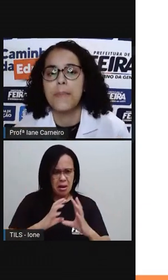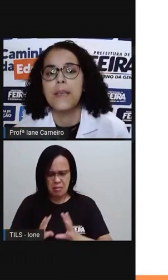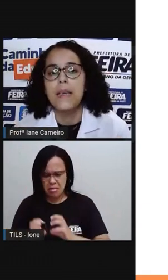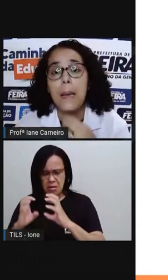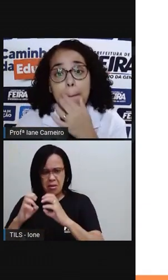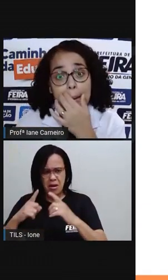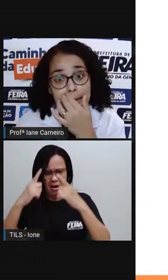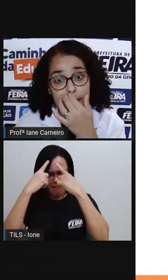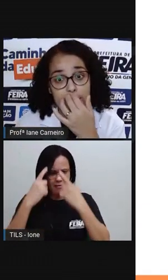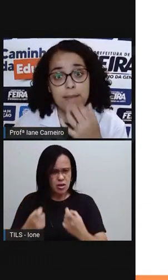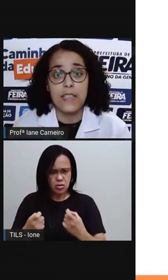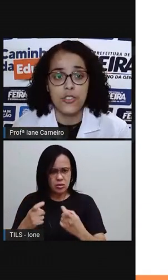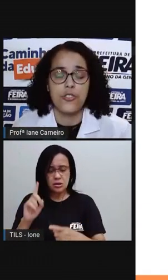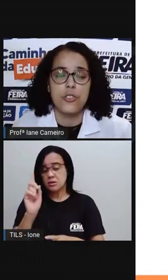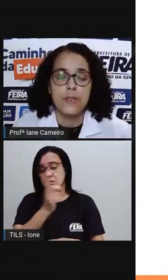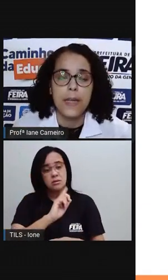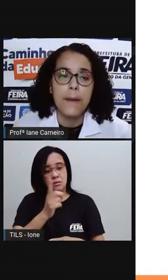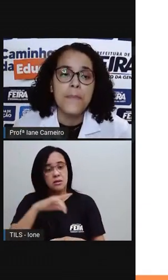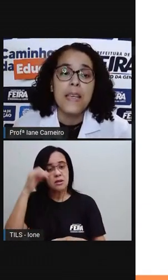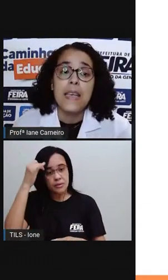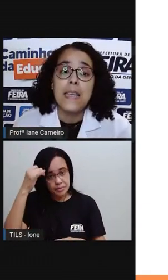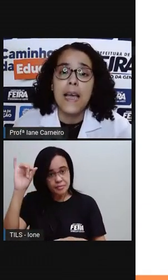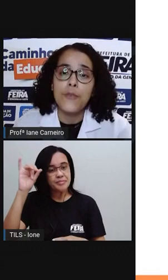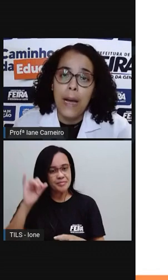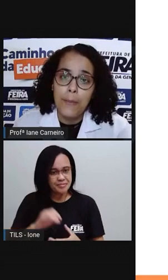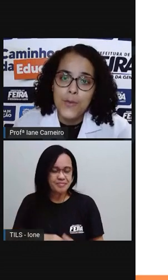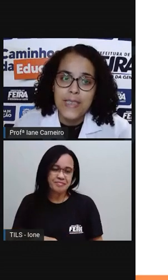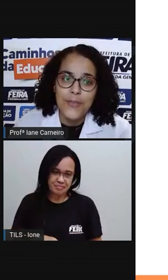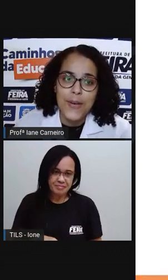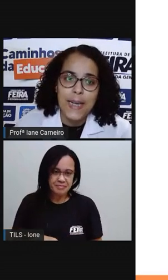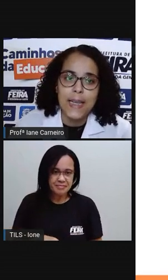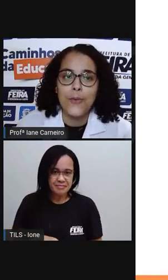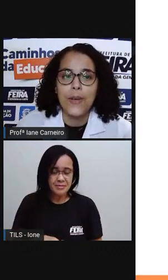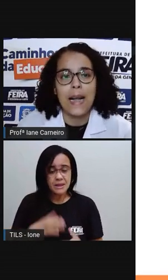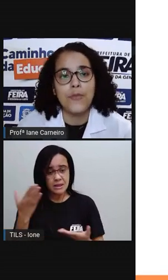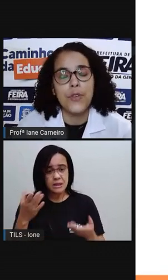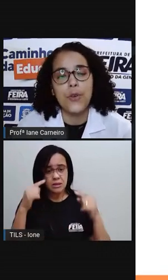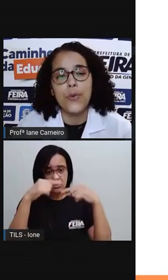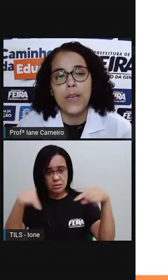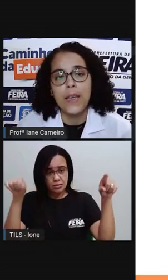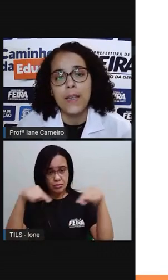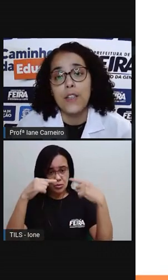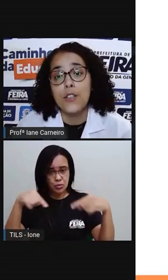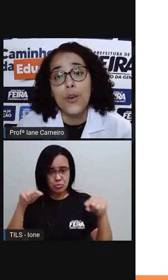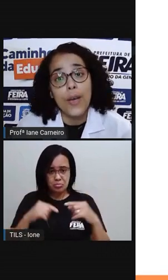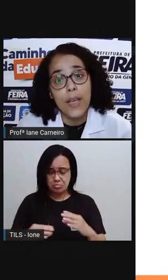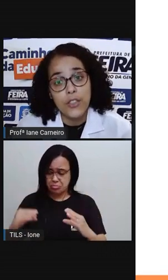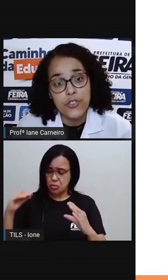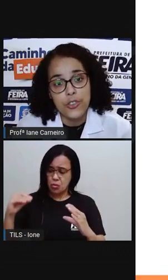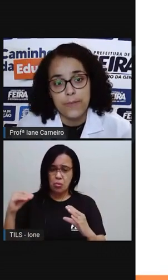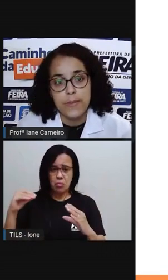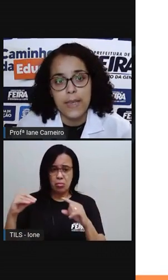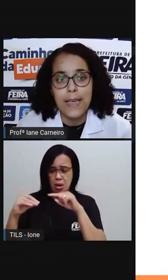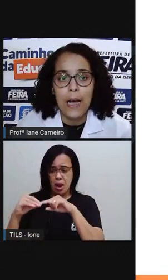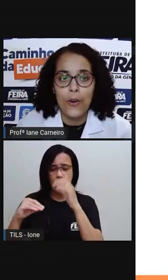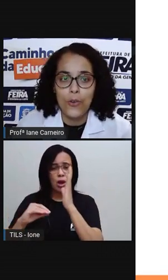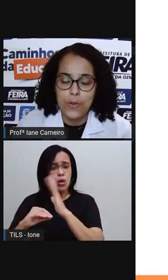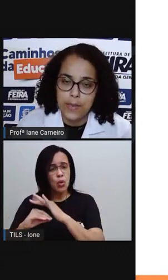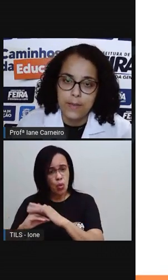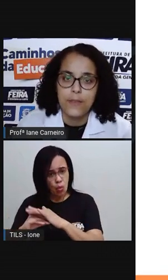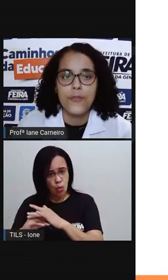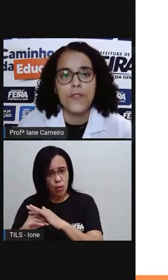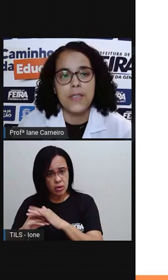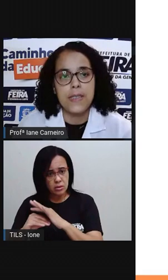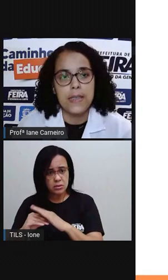podem também bater na gente, né? E aí, a música fala que o cravo ficou o quê? Doente, né? E a